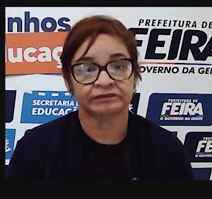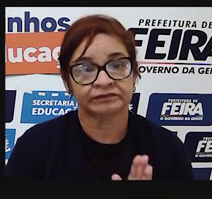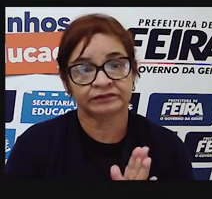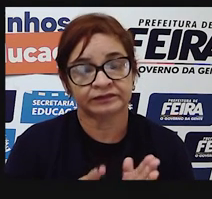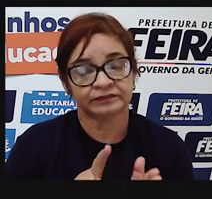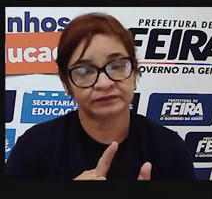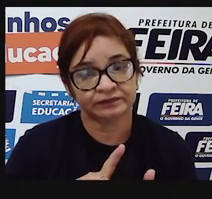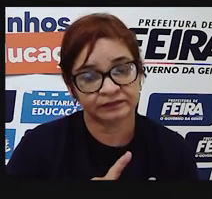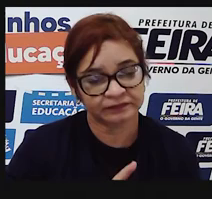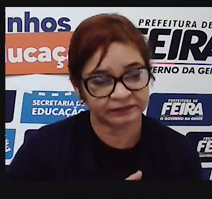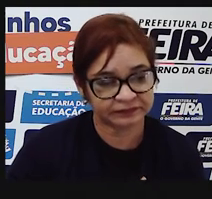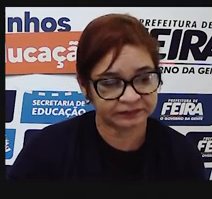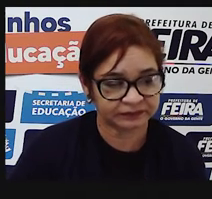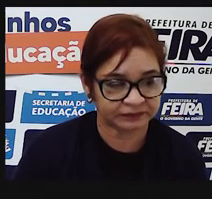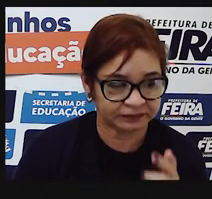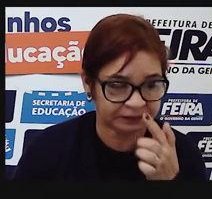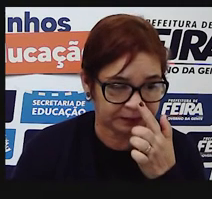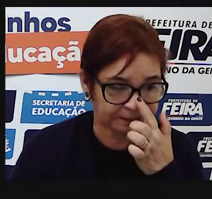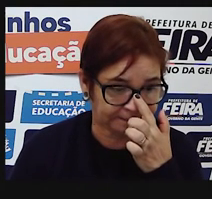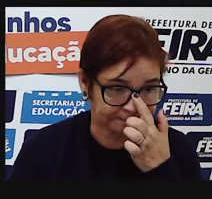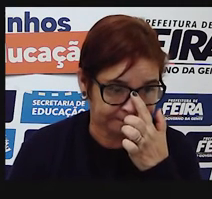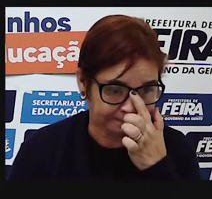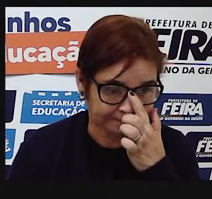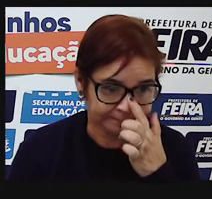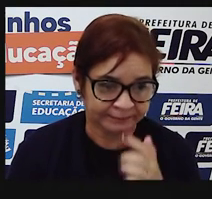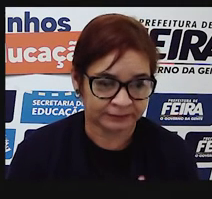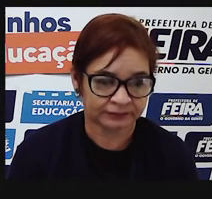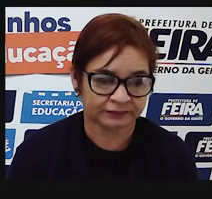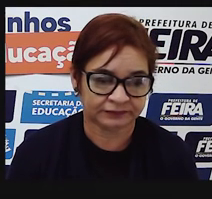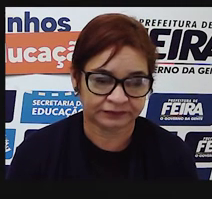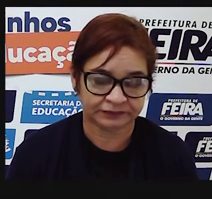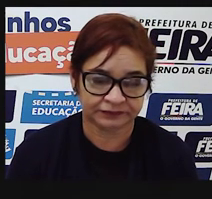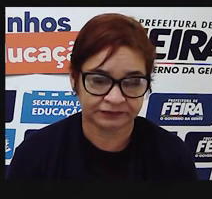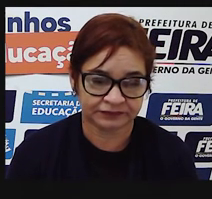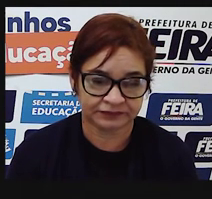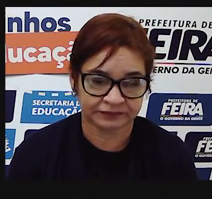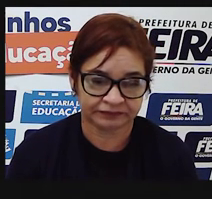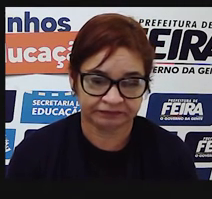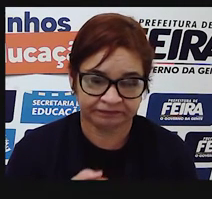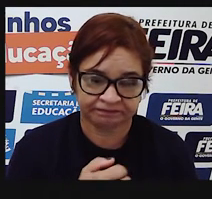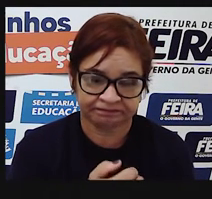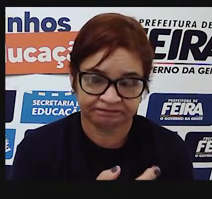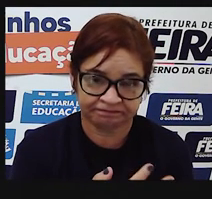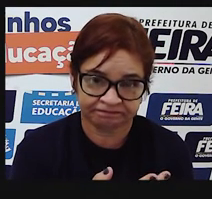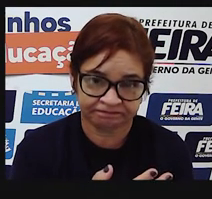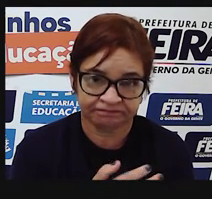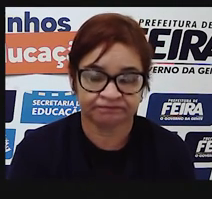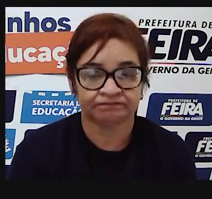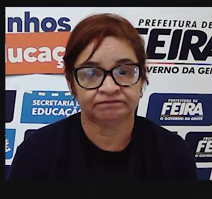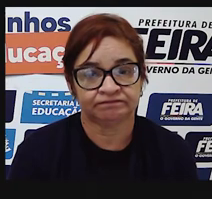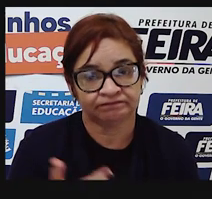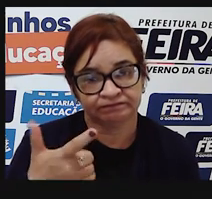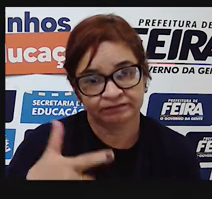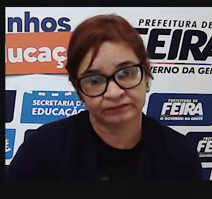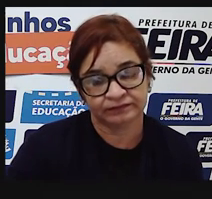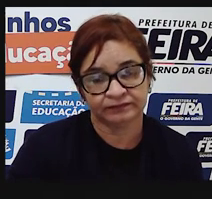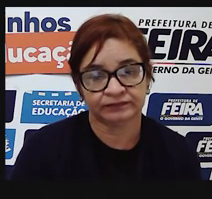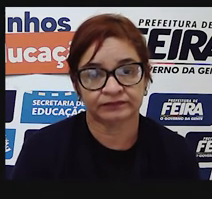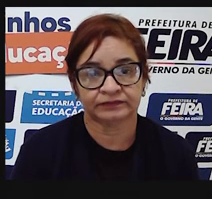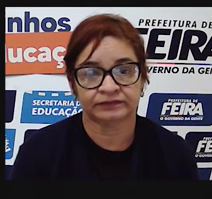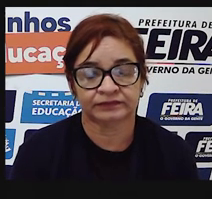conjunções, das conjunções, e, ou, e, nem, quando repetidas. Geralmente, essas